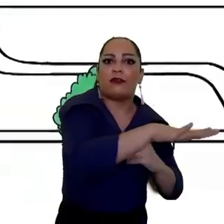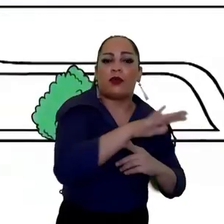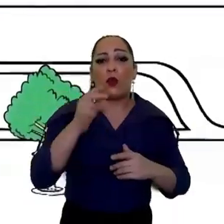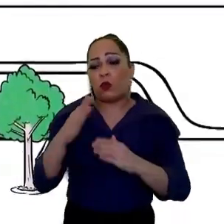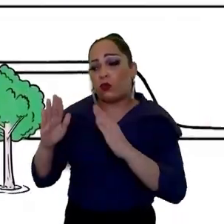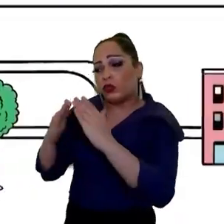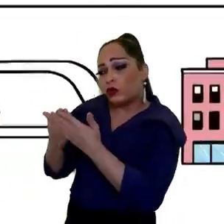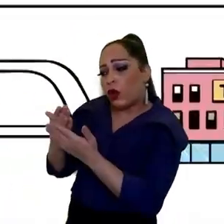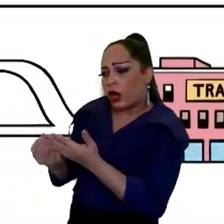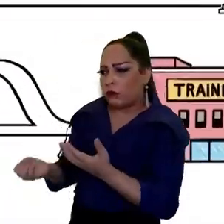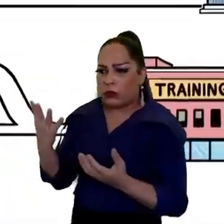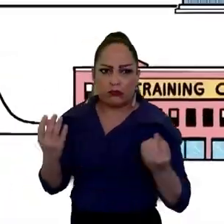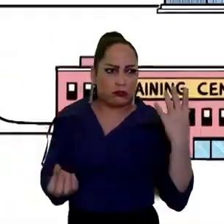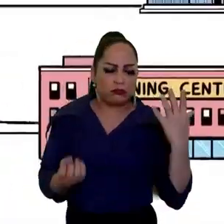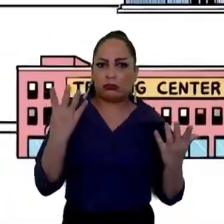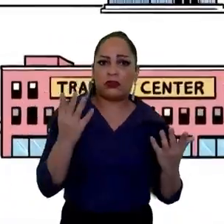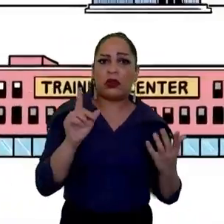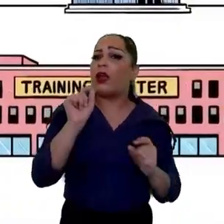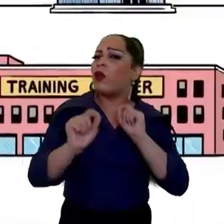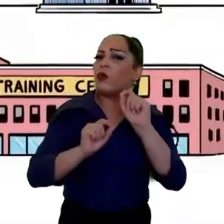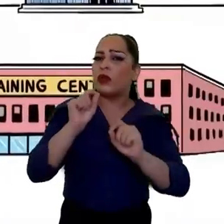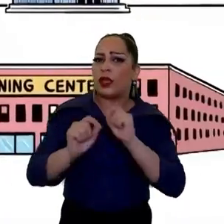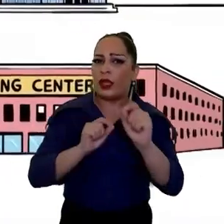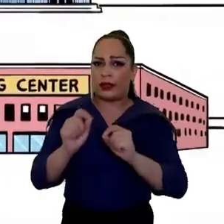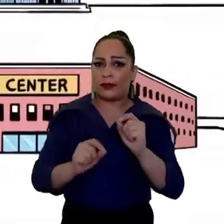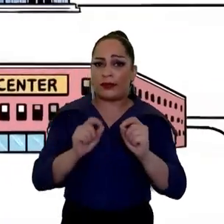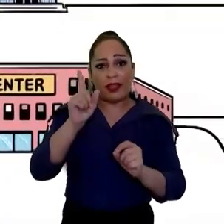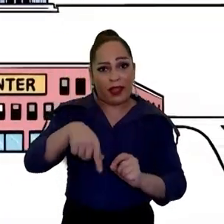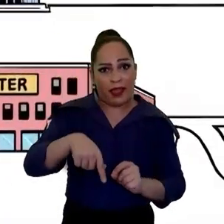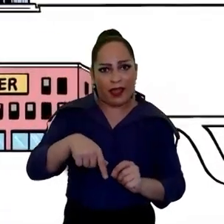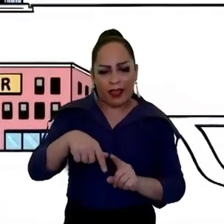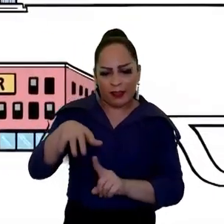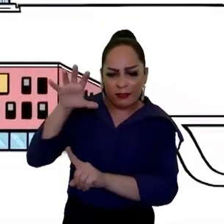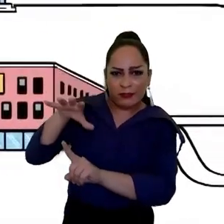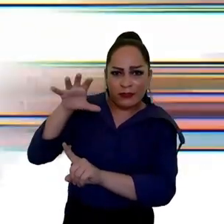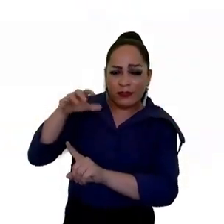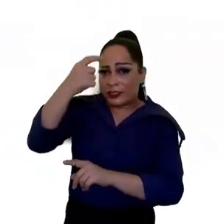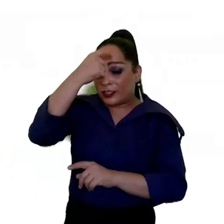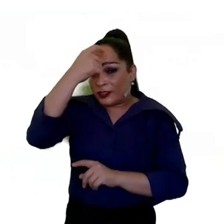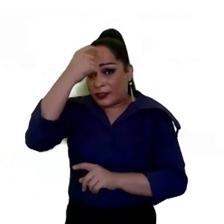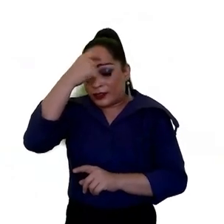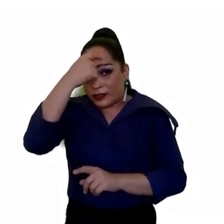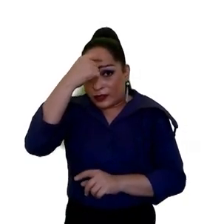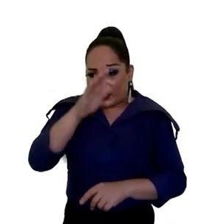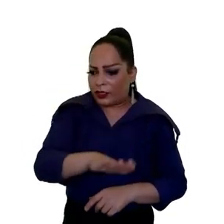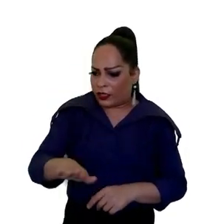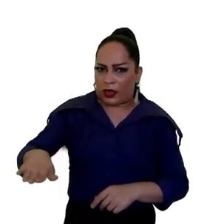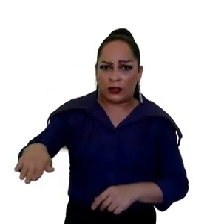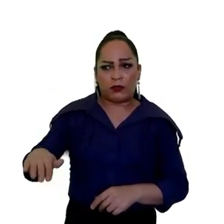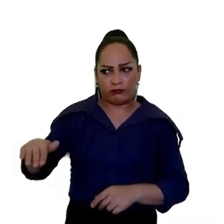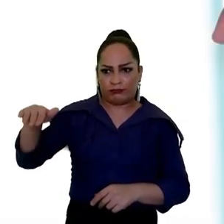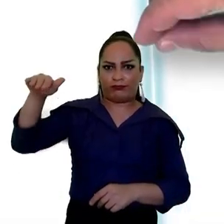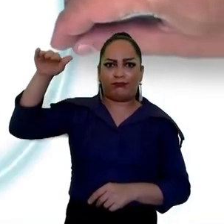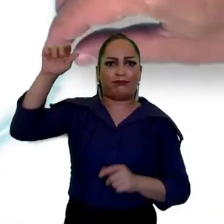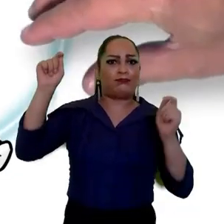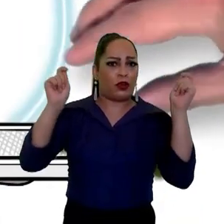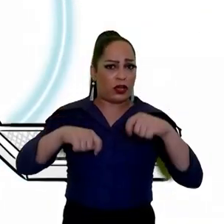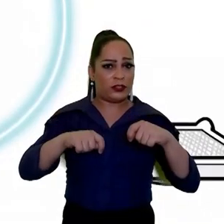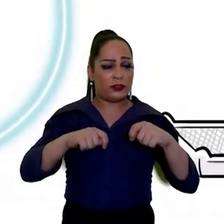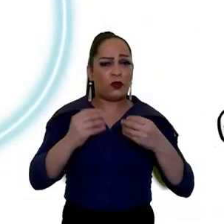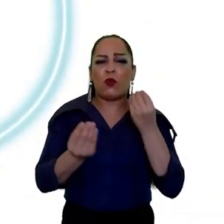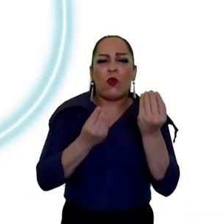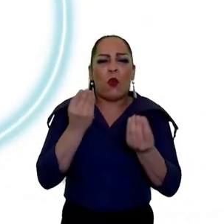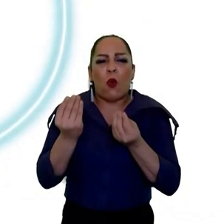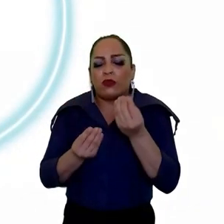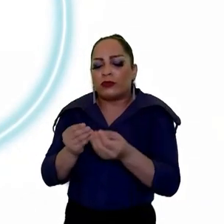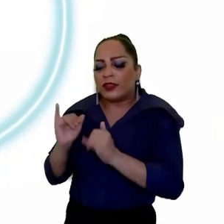escolas. Esses fatores e decisões, além de moldar a fase da infância, podem chegar até a vida adulta. Ao proteger os dados